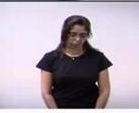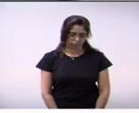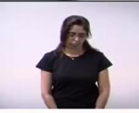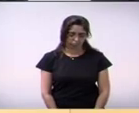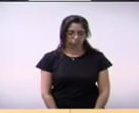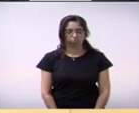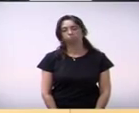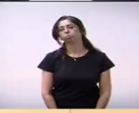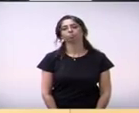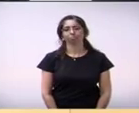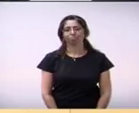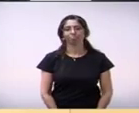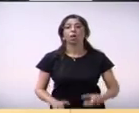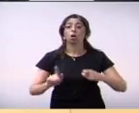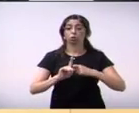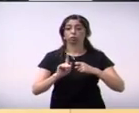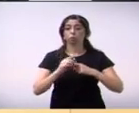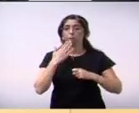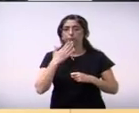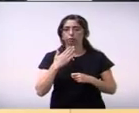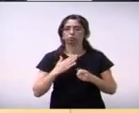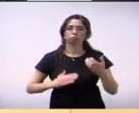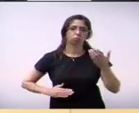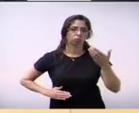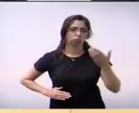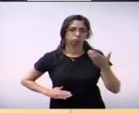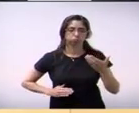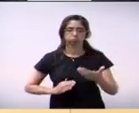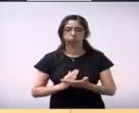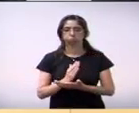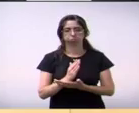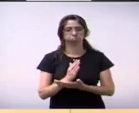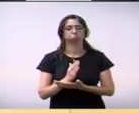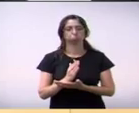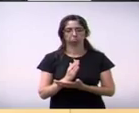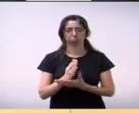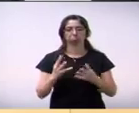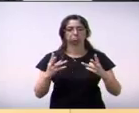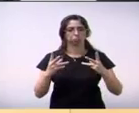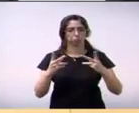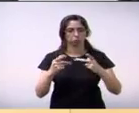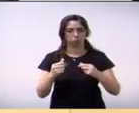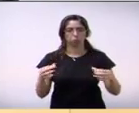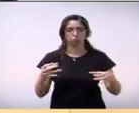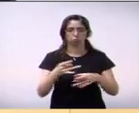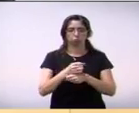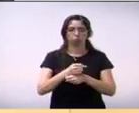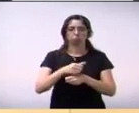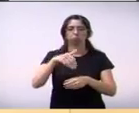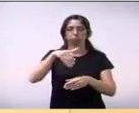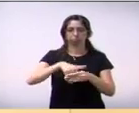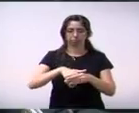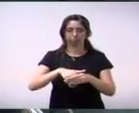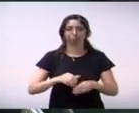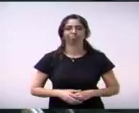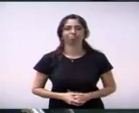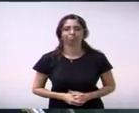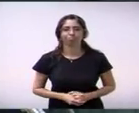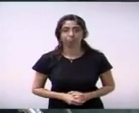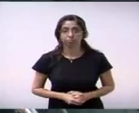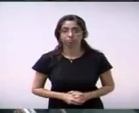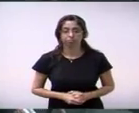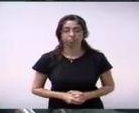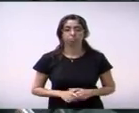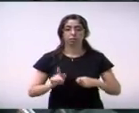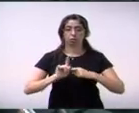O pedido do vereador doutor Gustavo Yatecola para votar em bloco os requerimentos foi aprovado por unanimidade. 142 do